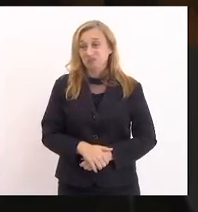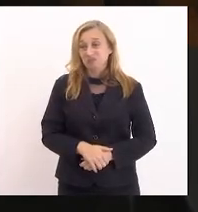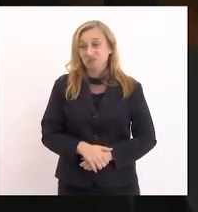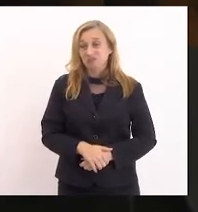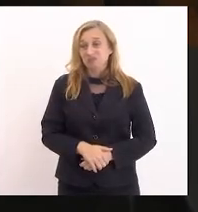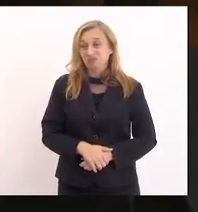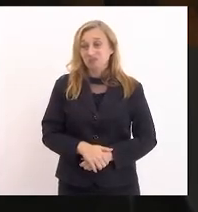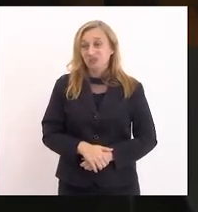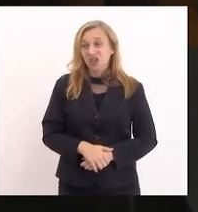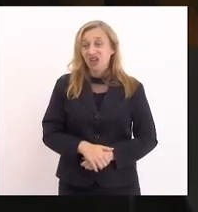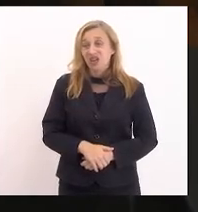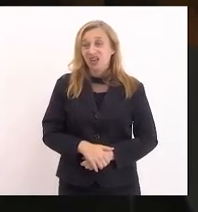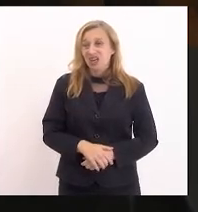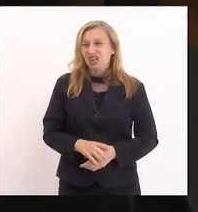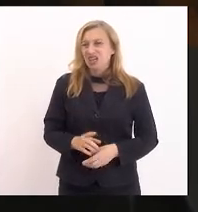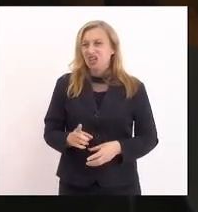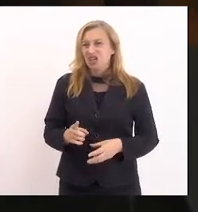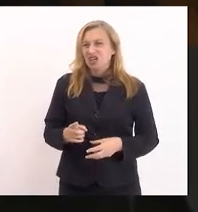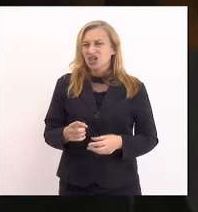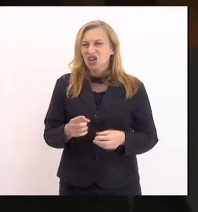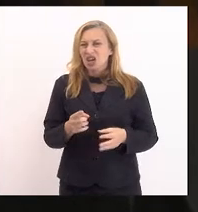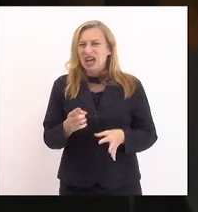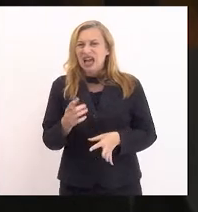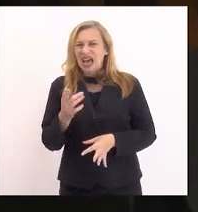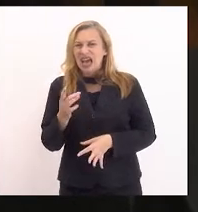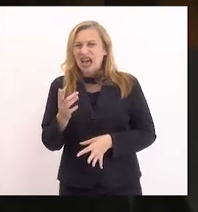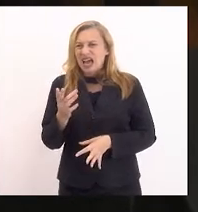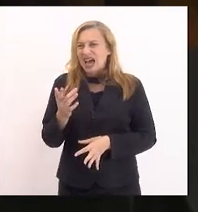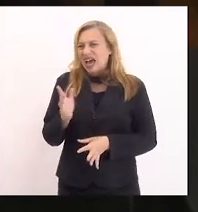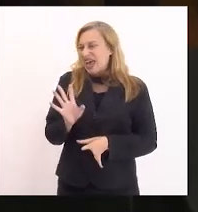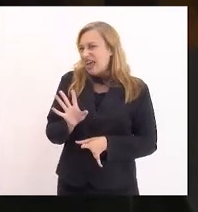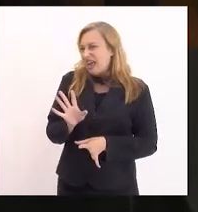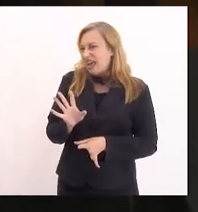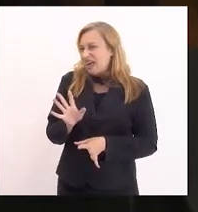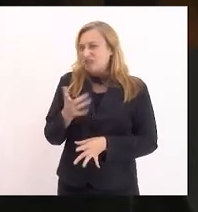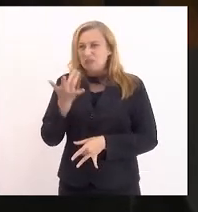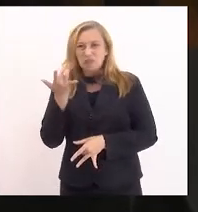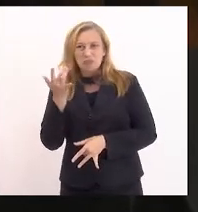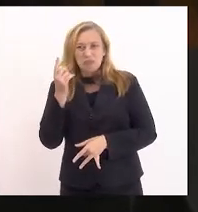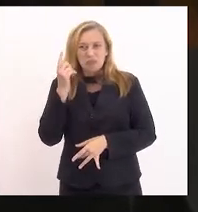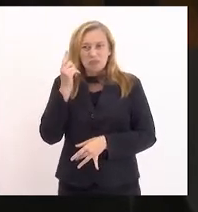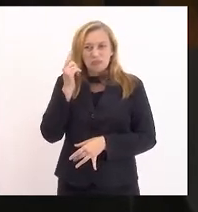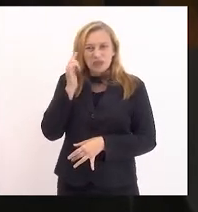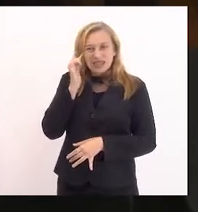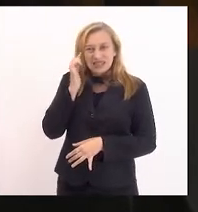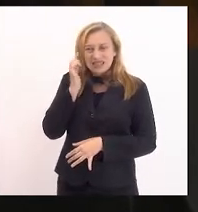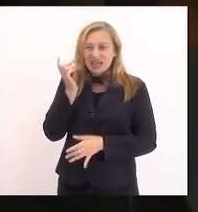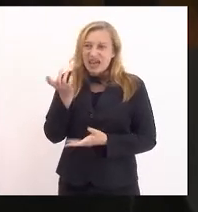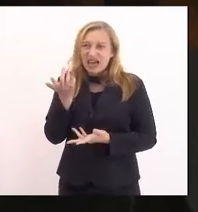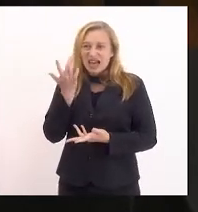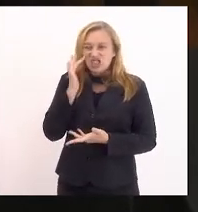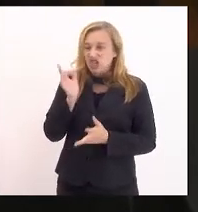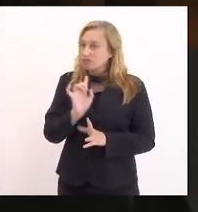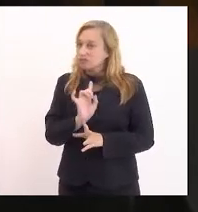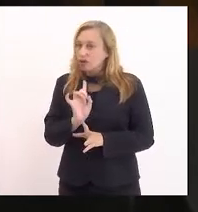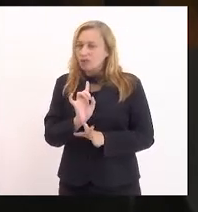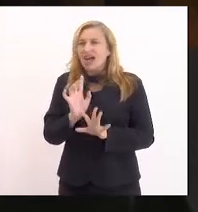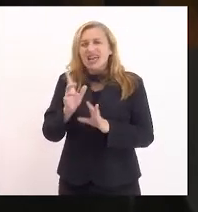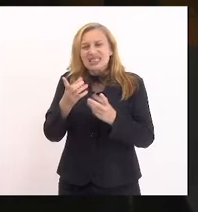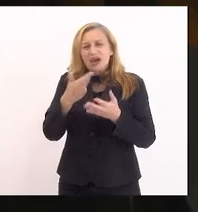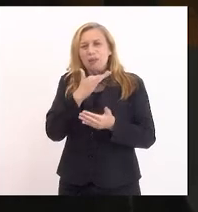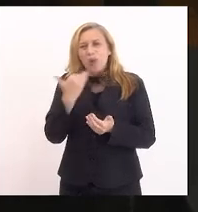nós, não é traço de coincidência. Porque, sistematicamente, essas mortes